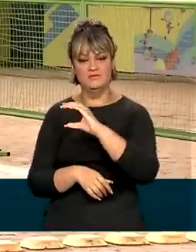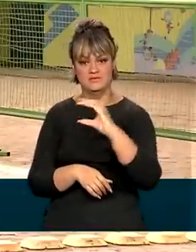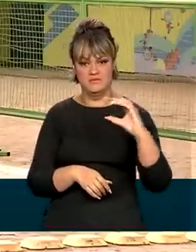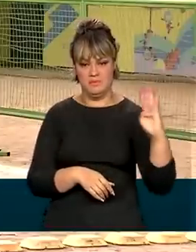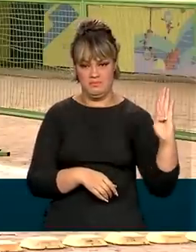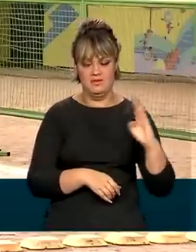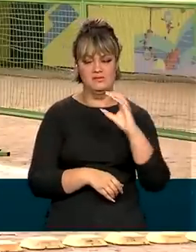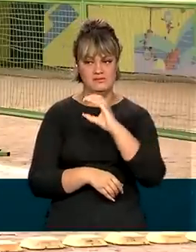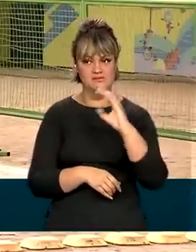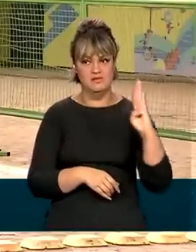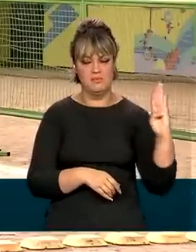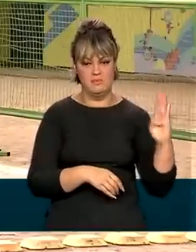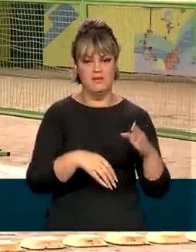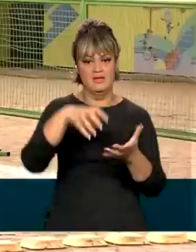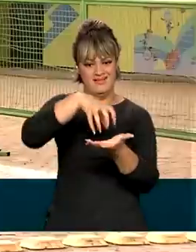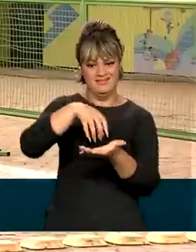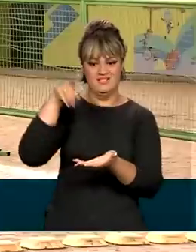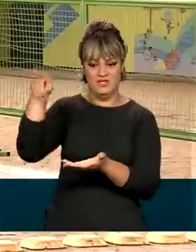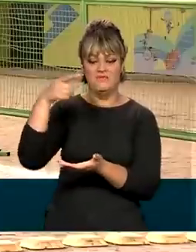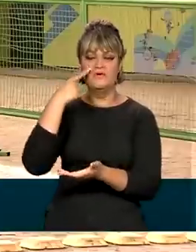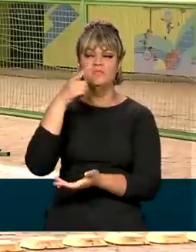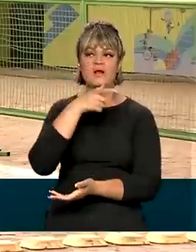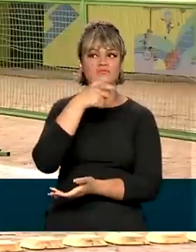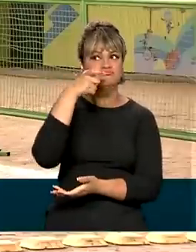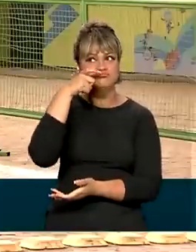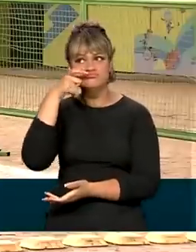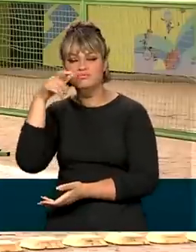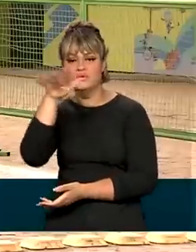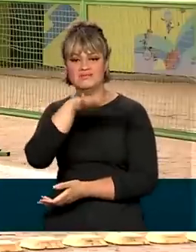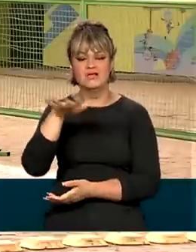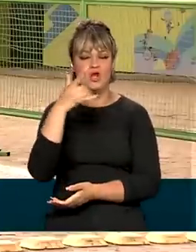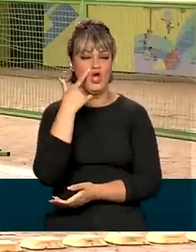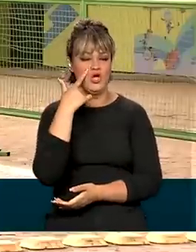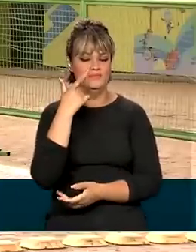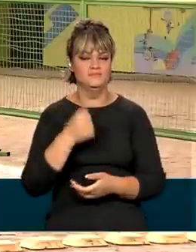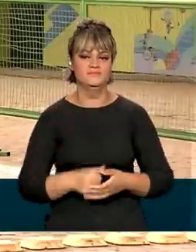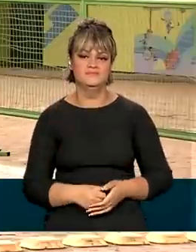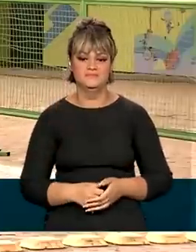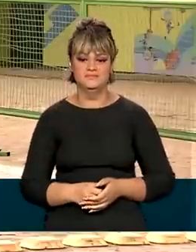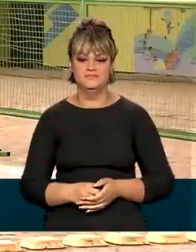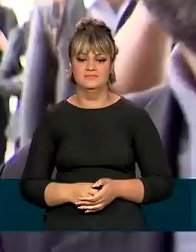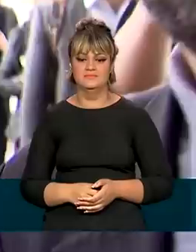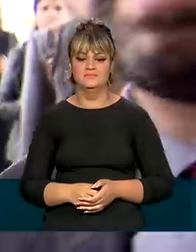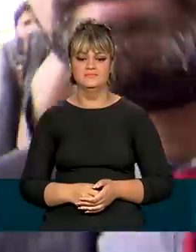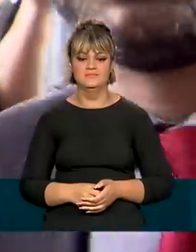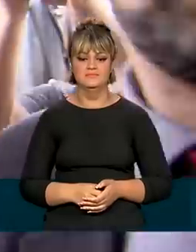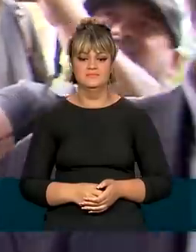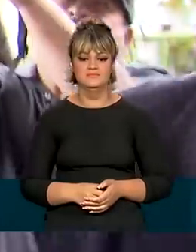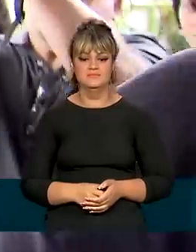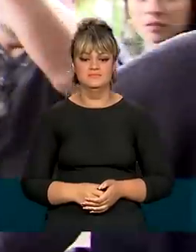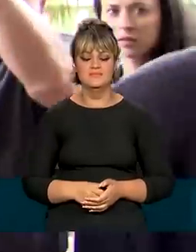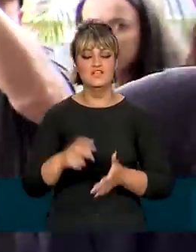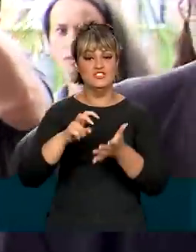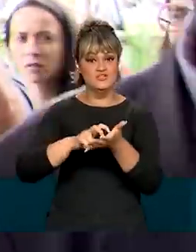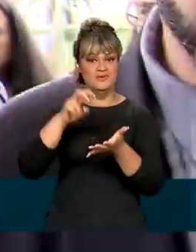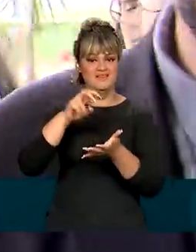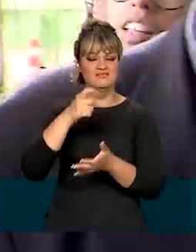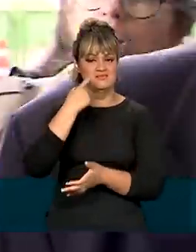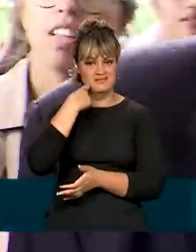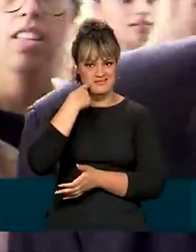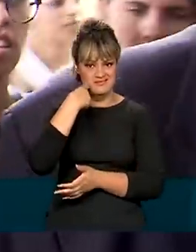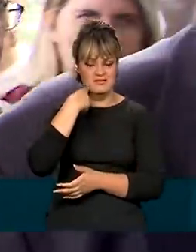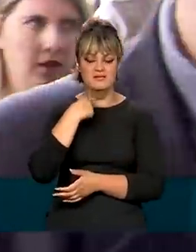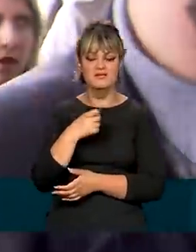para conhecer as instalações. Vamos ver como foi na reportagem de Gabriela Noronha. Na manhã desta